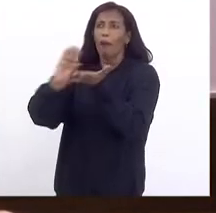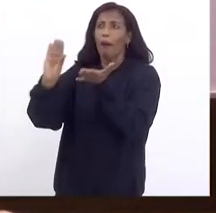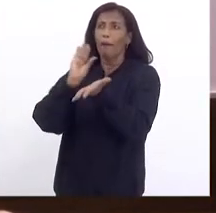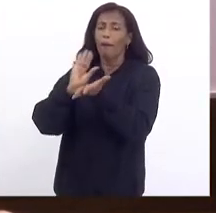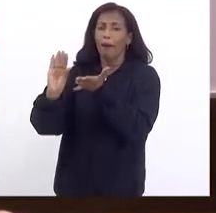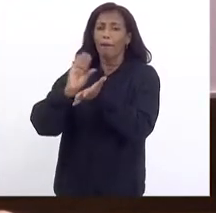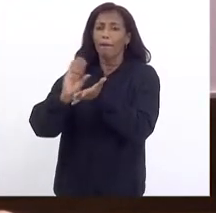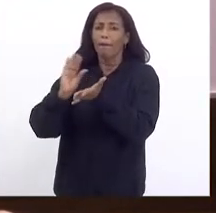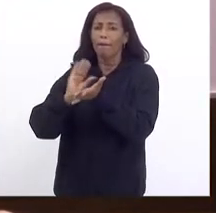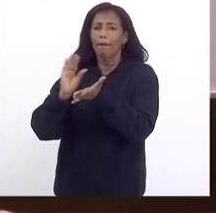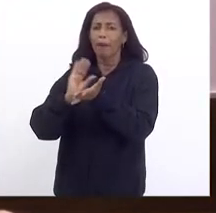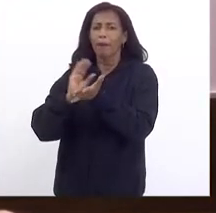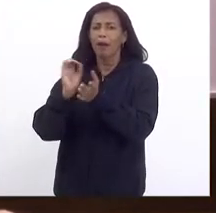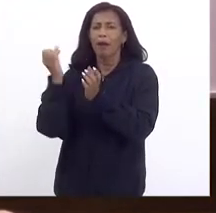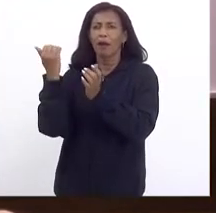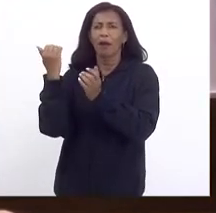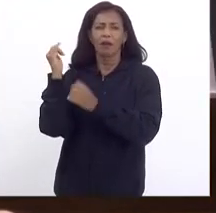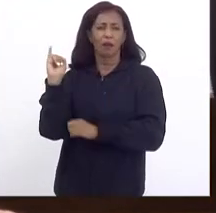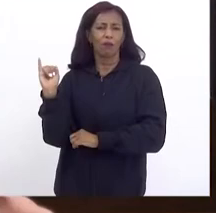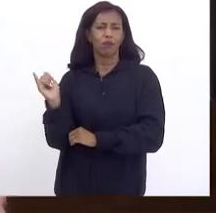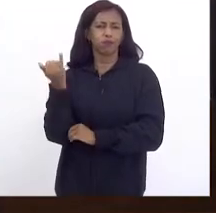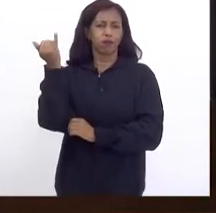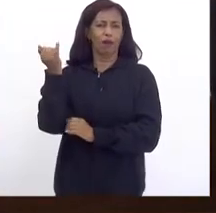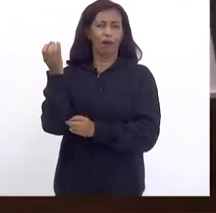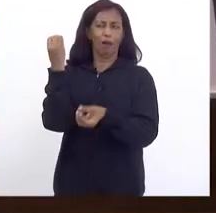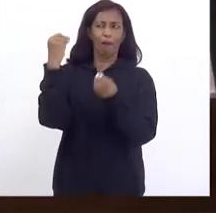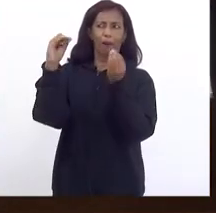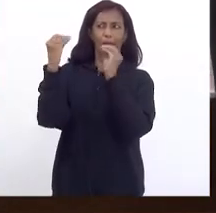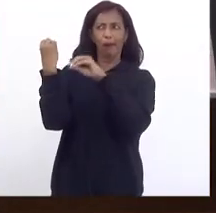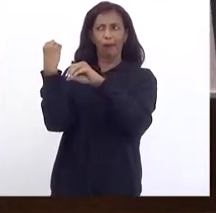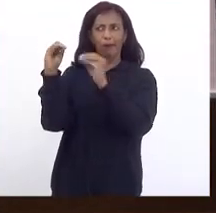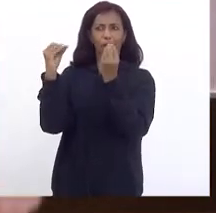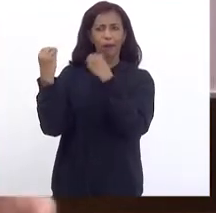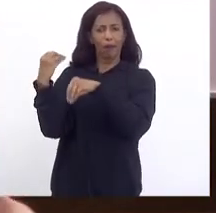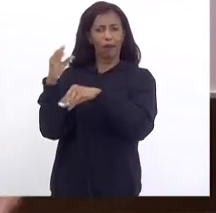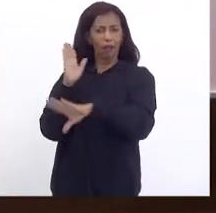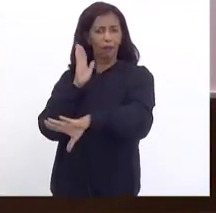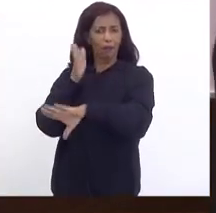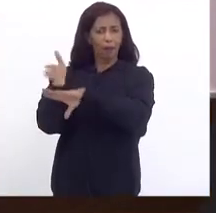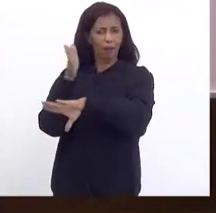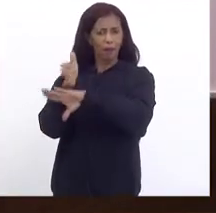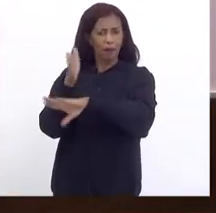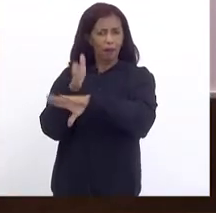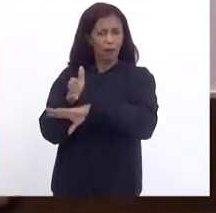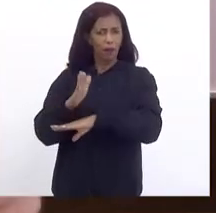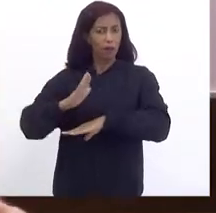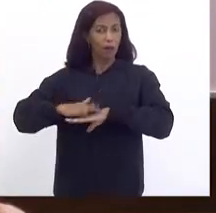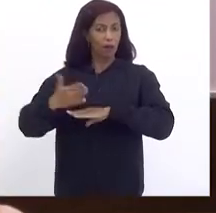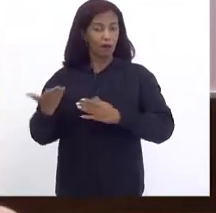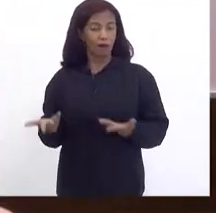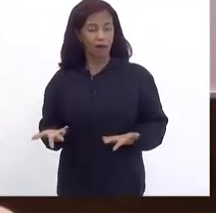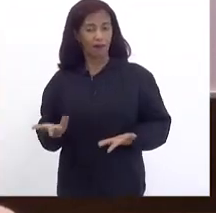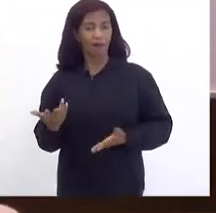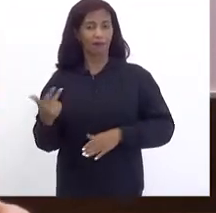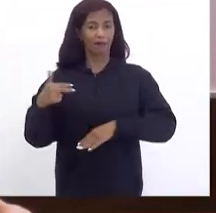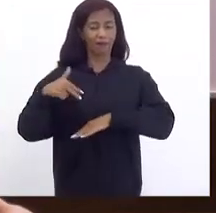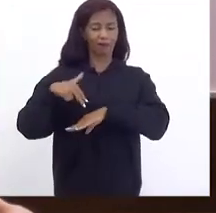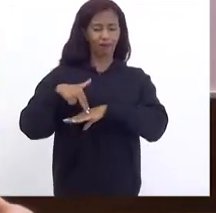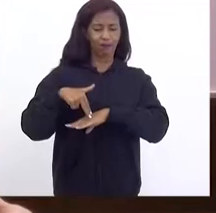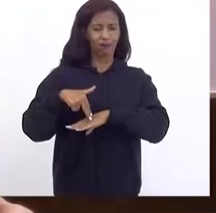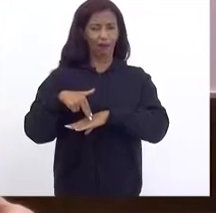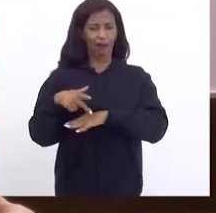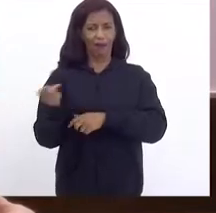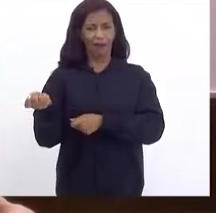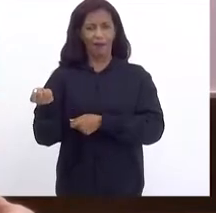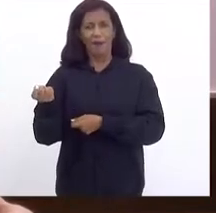De colóquios Ela se insere Cada vez mais Para ficar Postergando